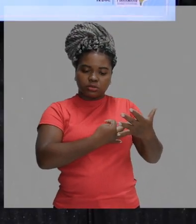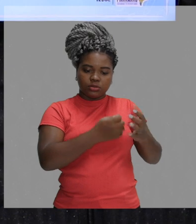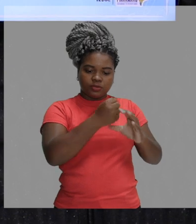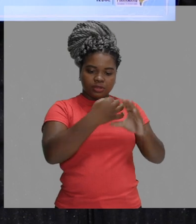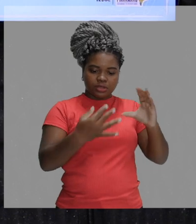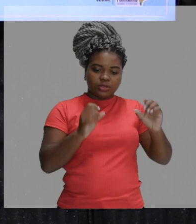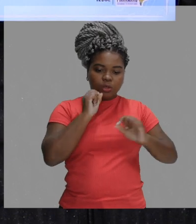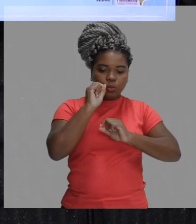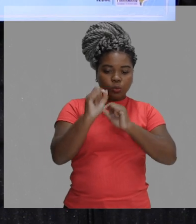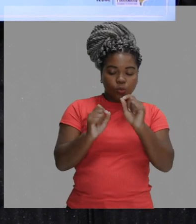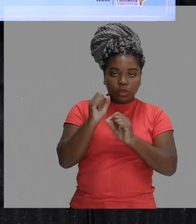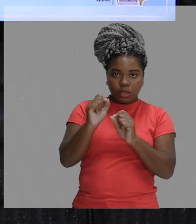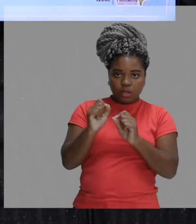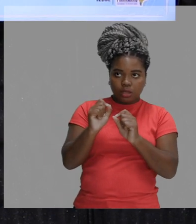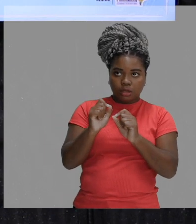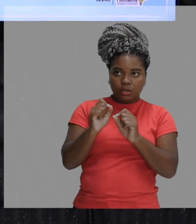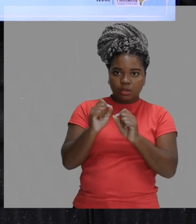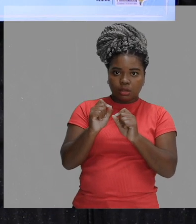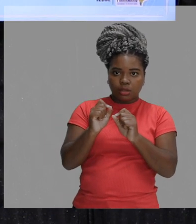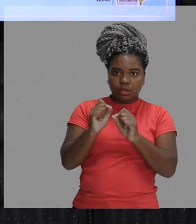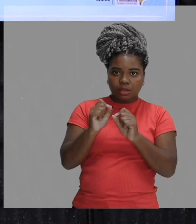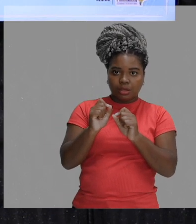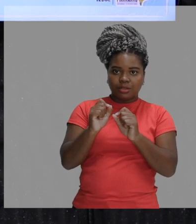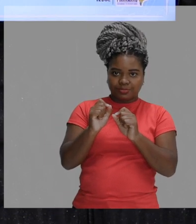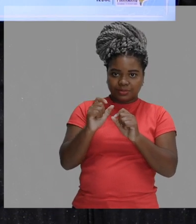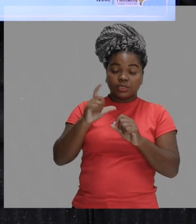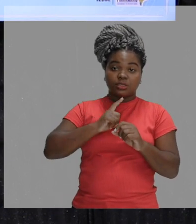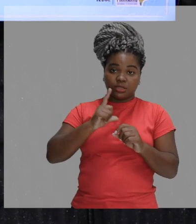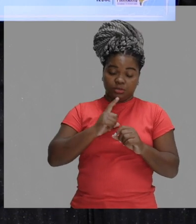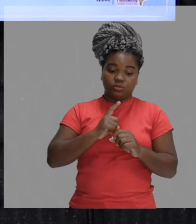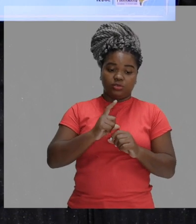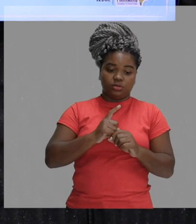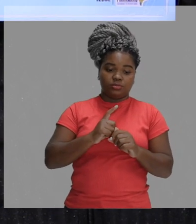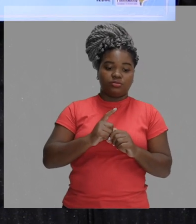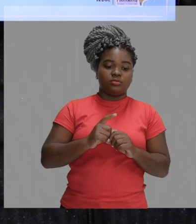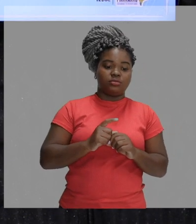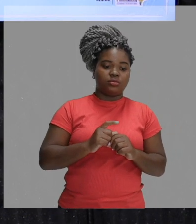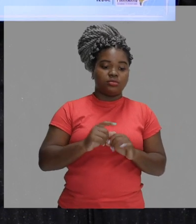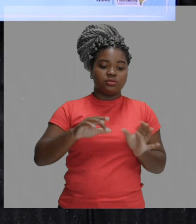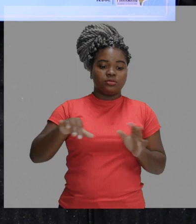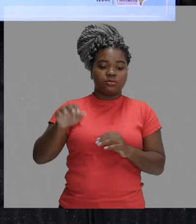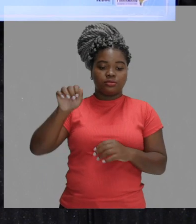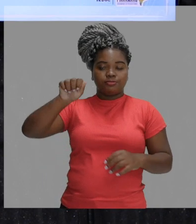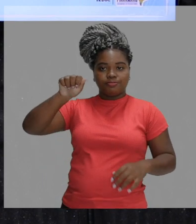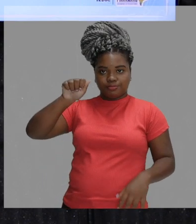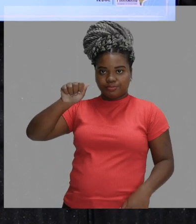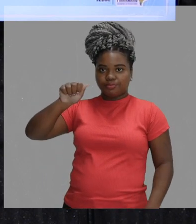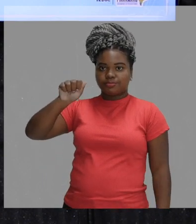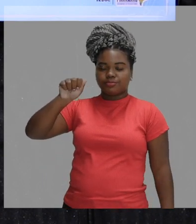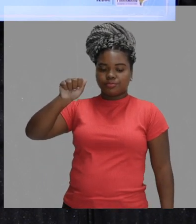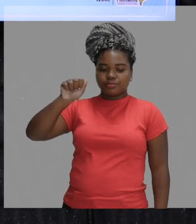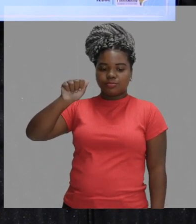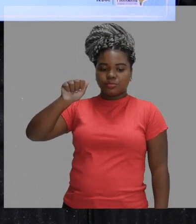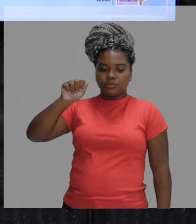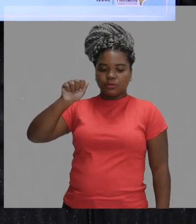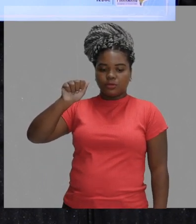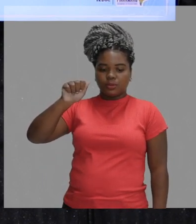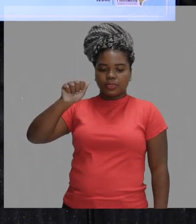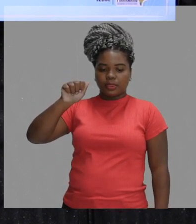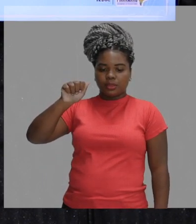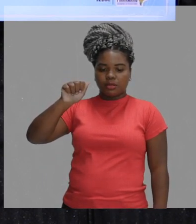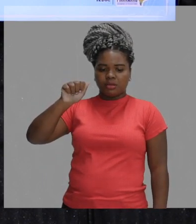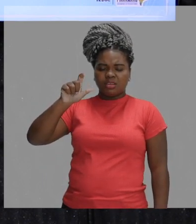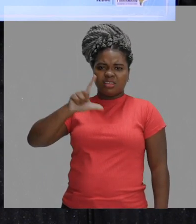Então, vamos ver aqui as alternativas. a letra A. Ele está falando do